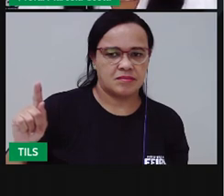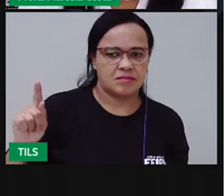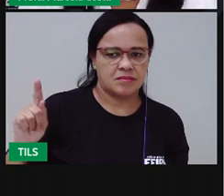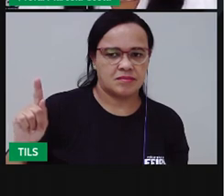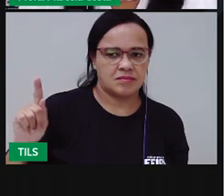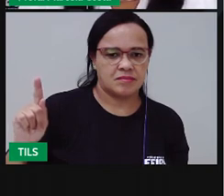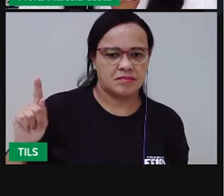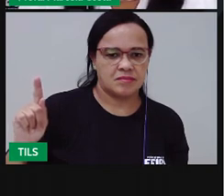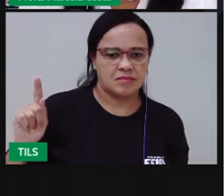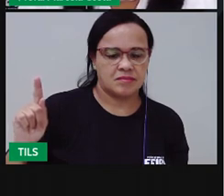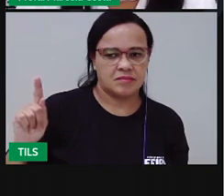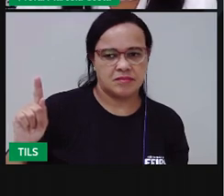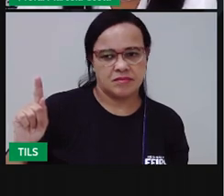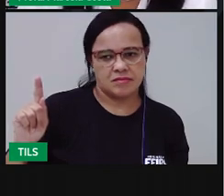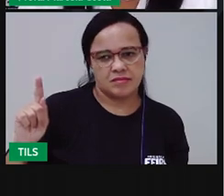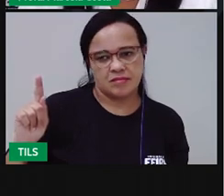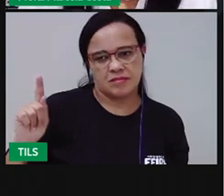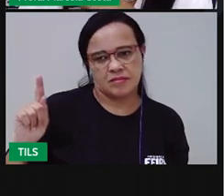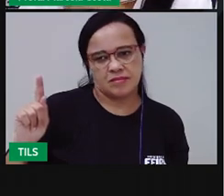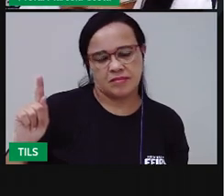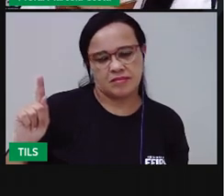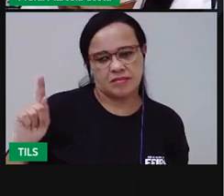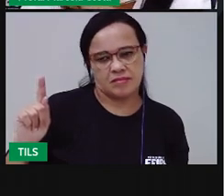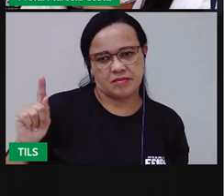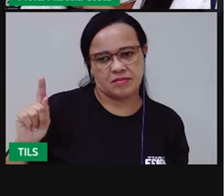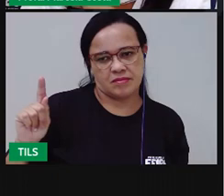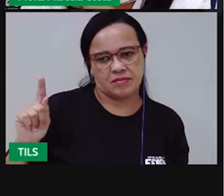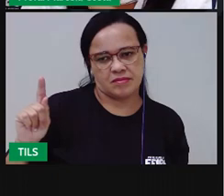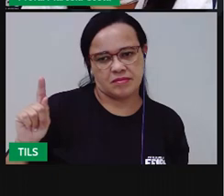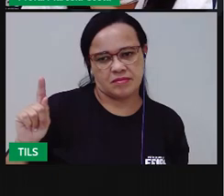Vou puxando aqui um círculo para o lado direito.